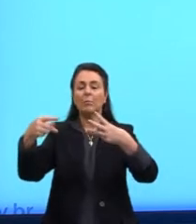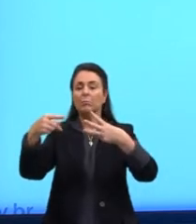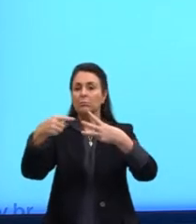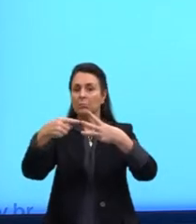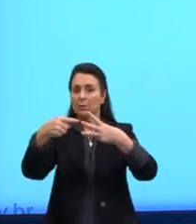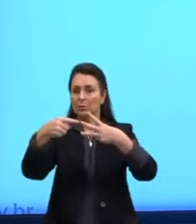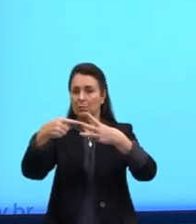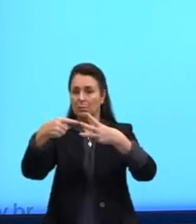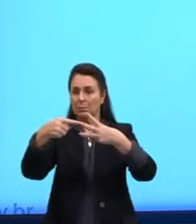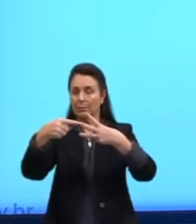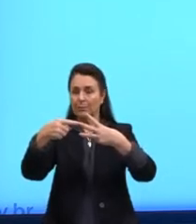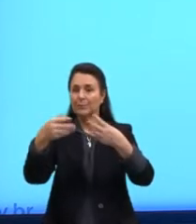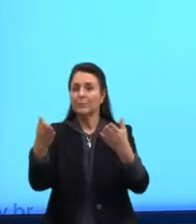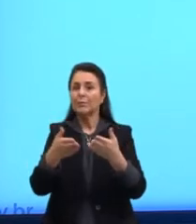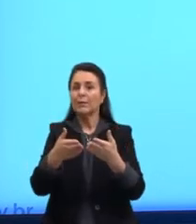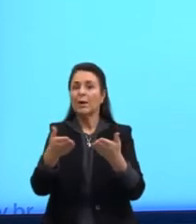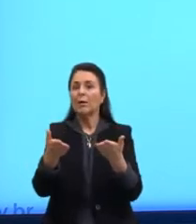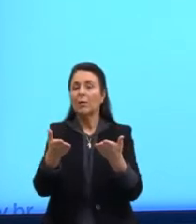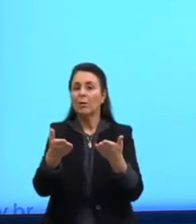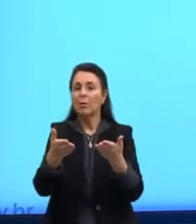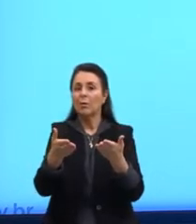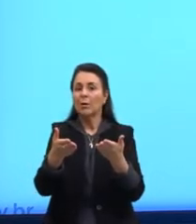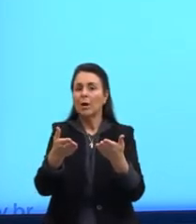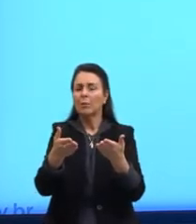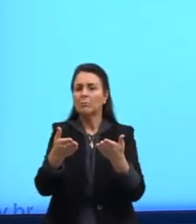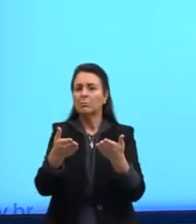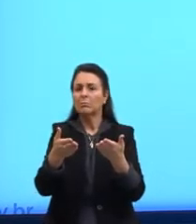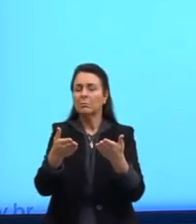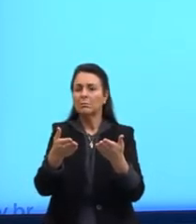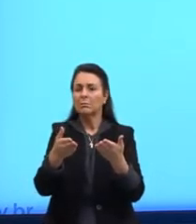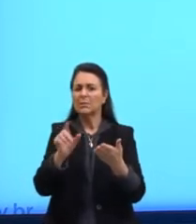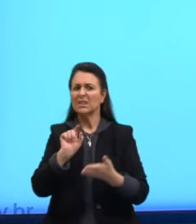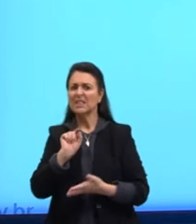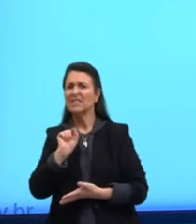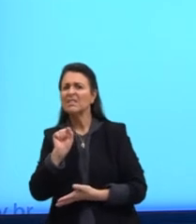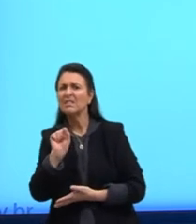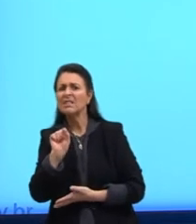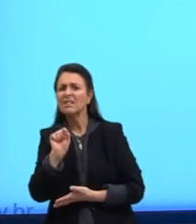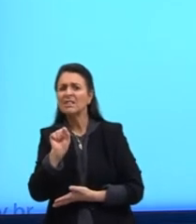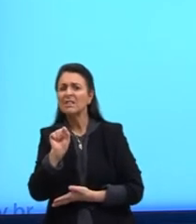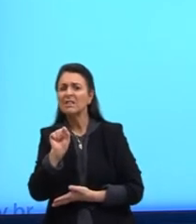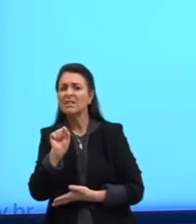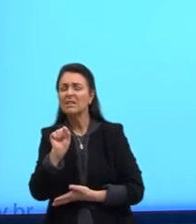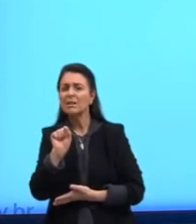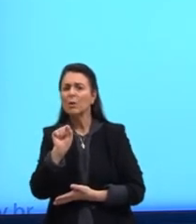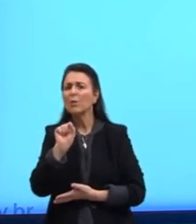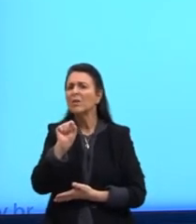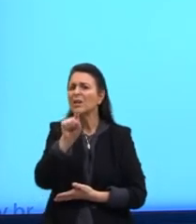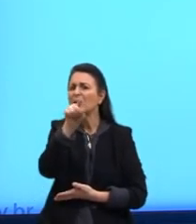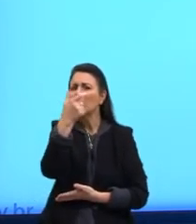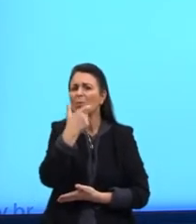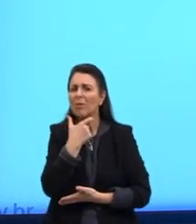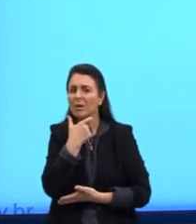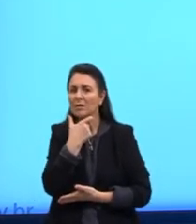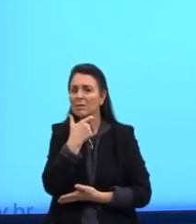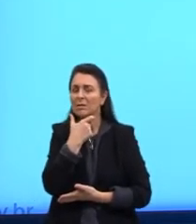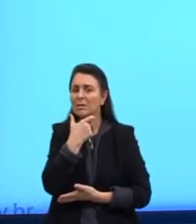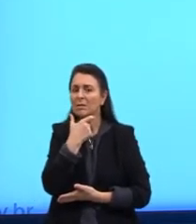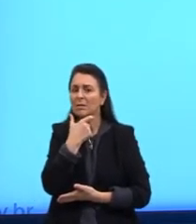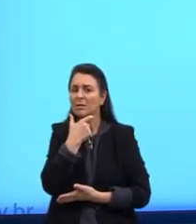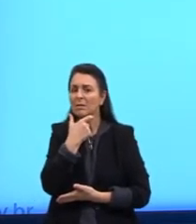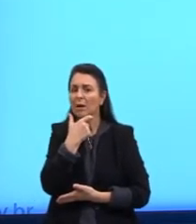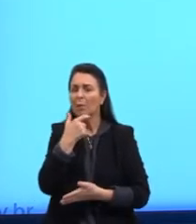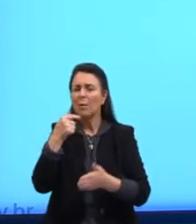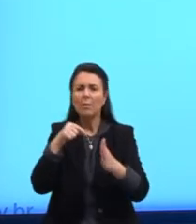e which. Who é, então, quem. Ok? O que você acha? What. What é